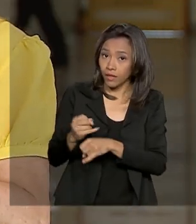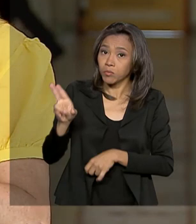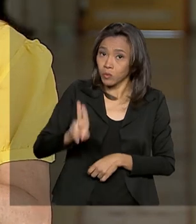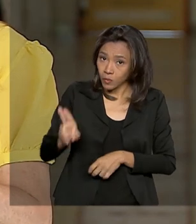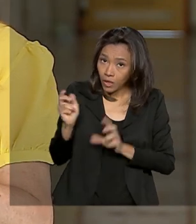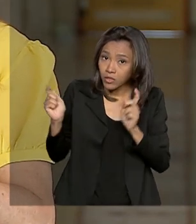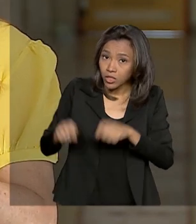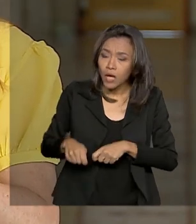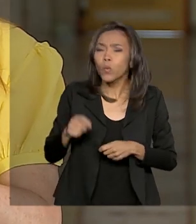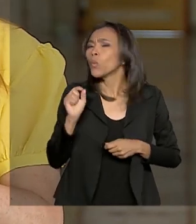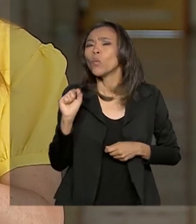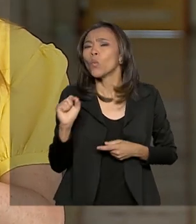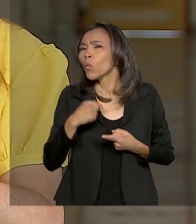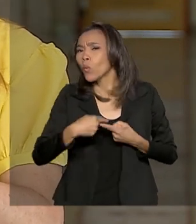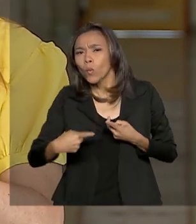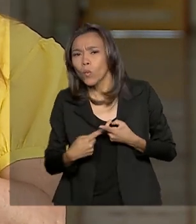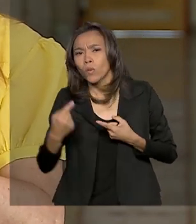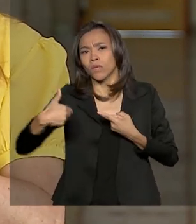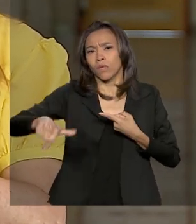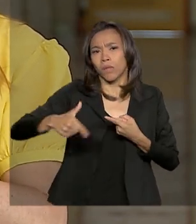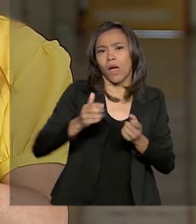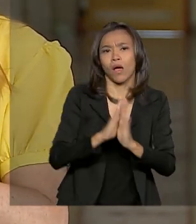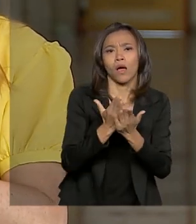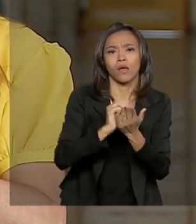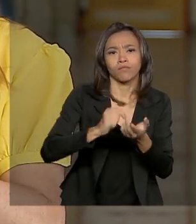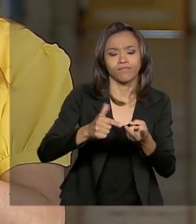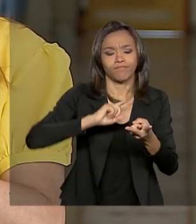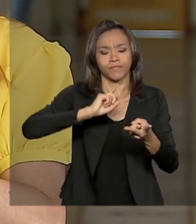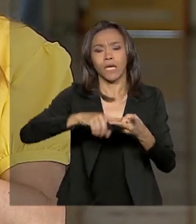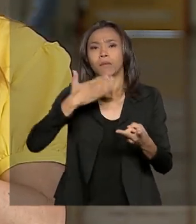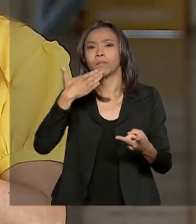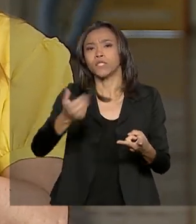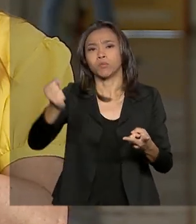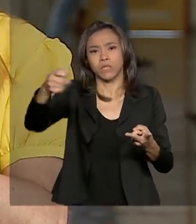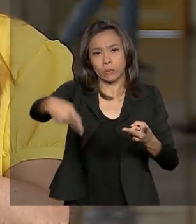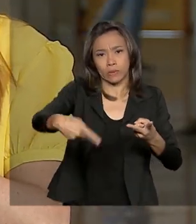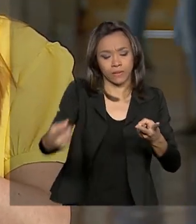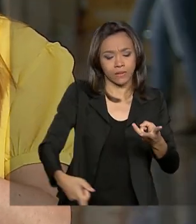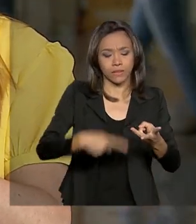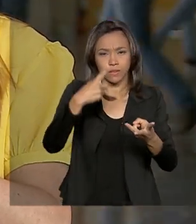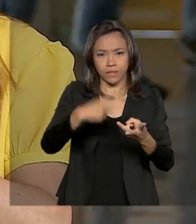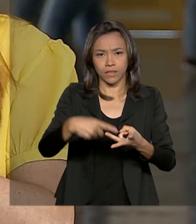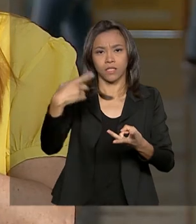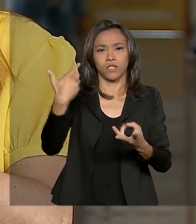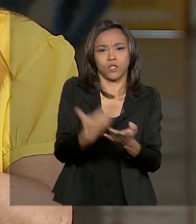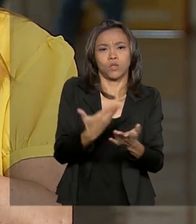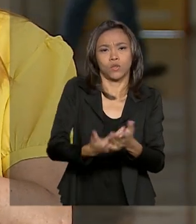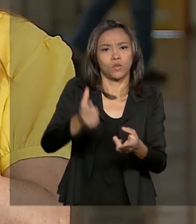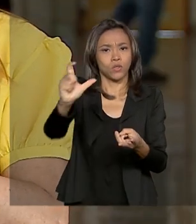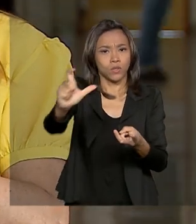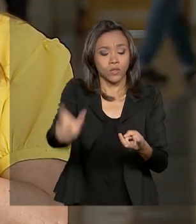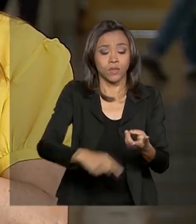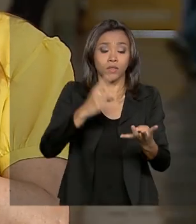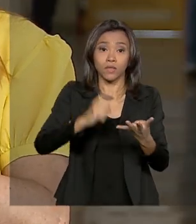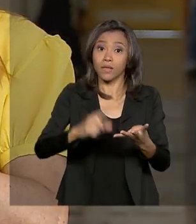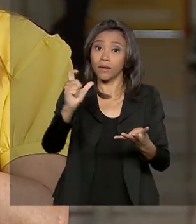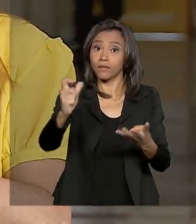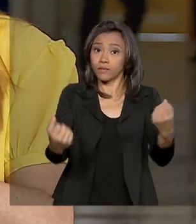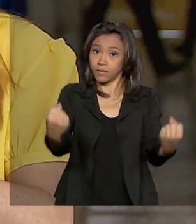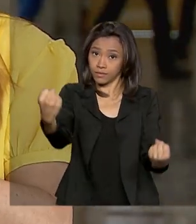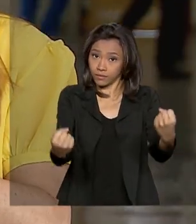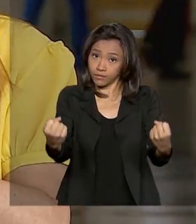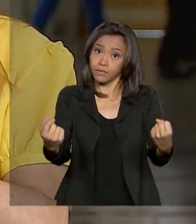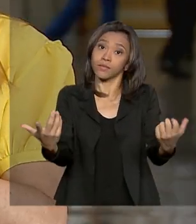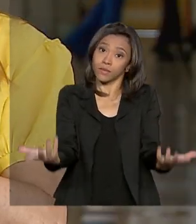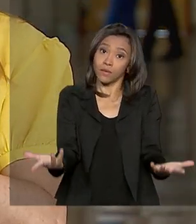Entre eles estão carteira de trabalho, a solicitação de aposentadoria, carteira de estudante e carteira de trânsito. A